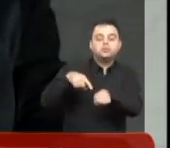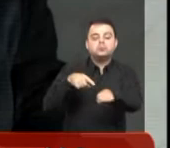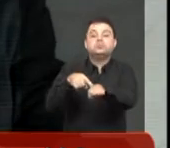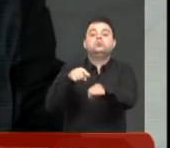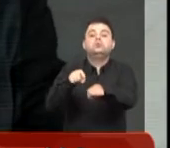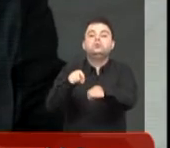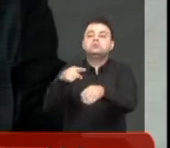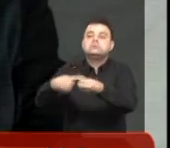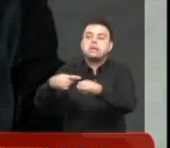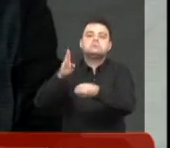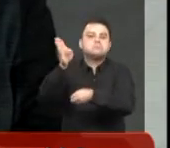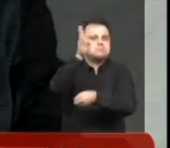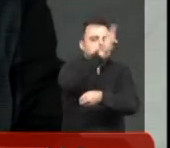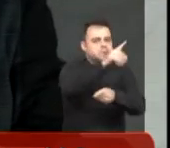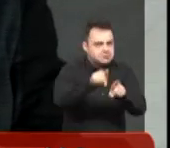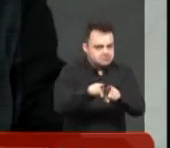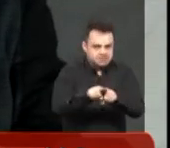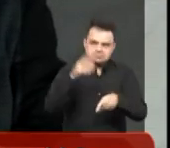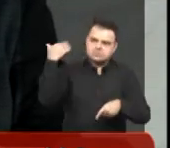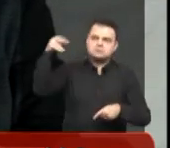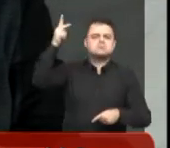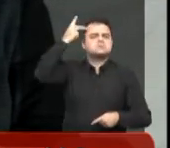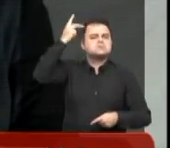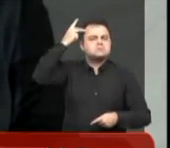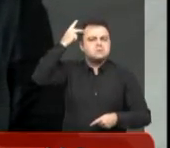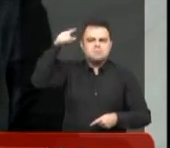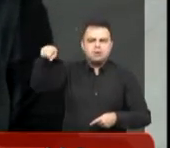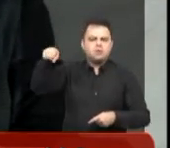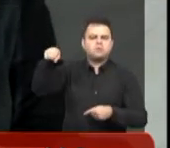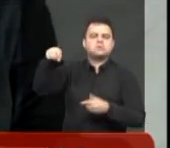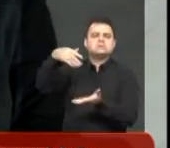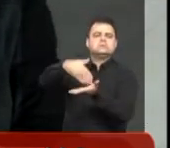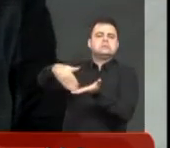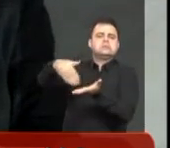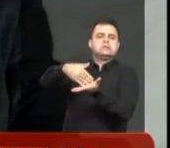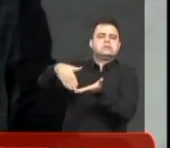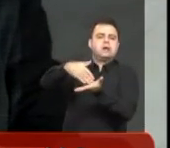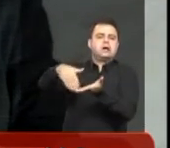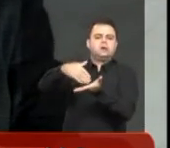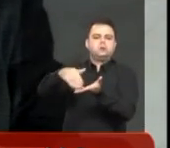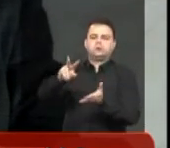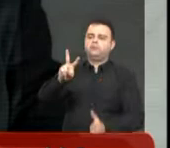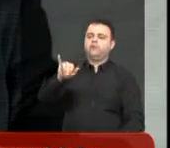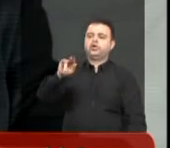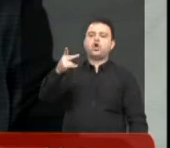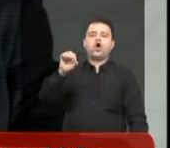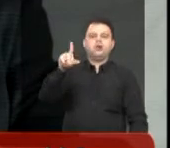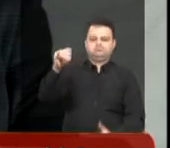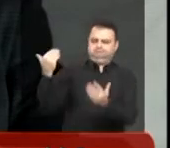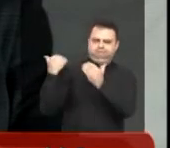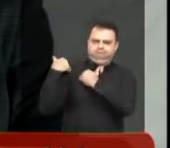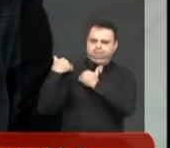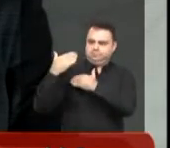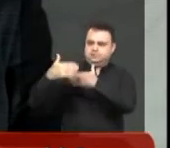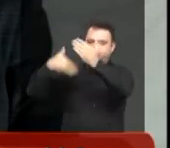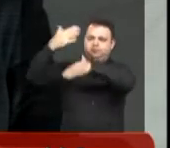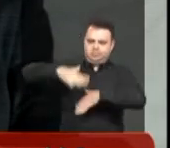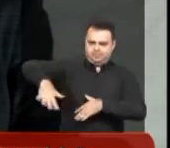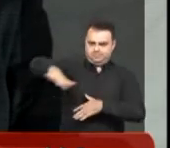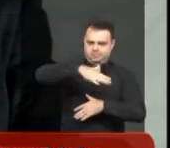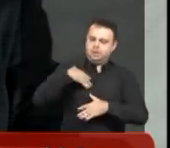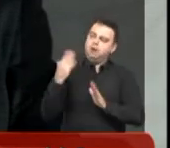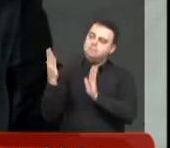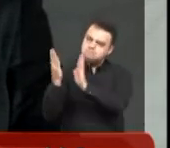também. Muito bem, fui a São Paulo numa reunião com o secretário de desenvolvimento regional, Marco Vignoli, que ajudou muito a gente.